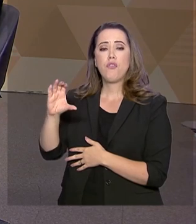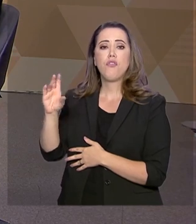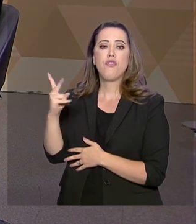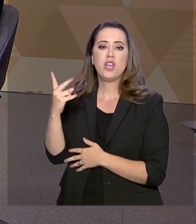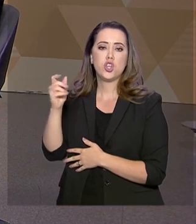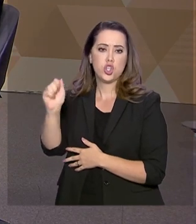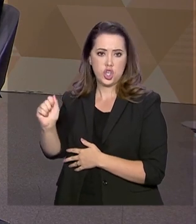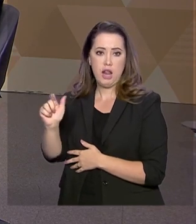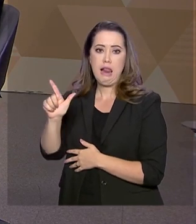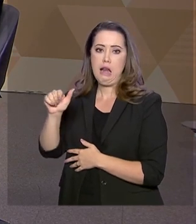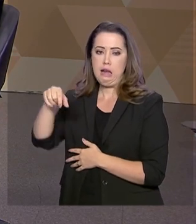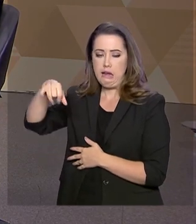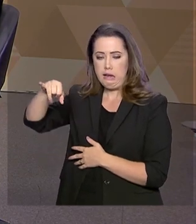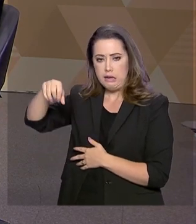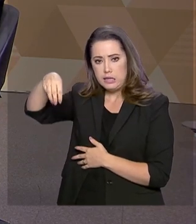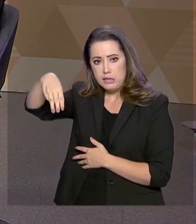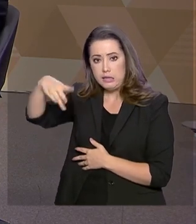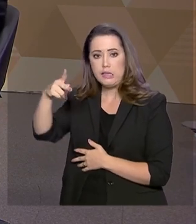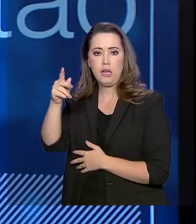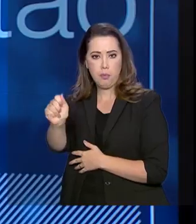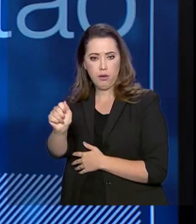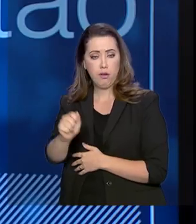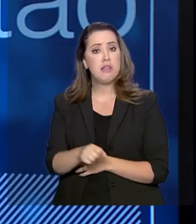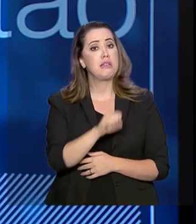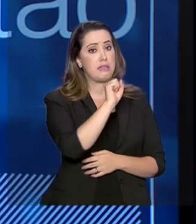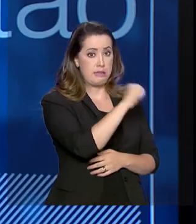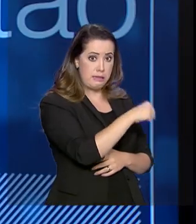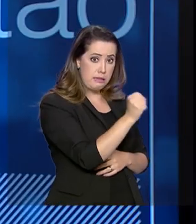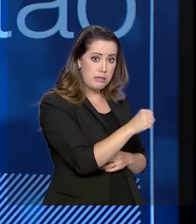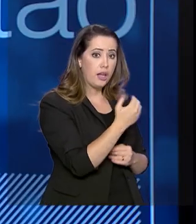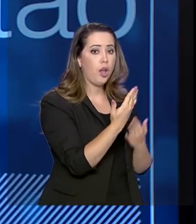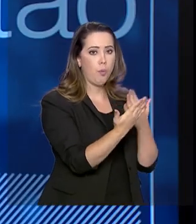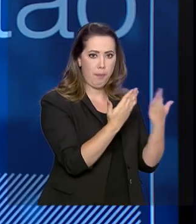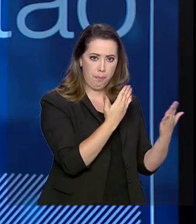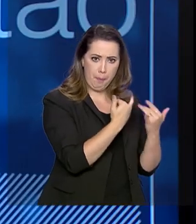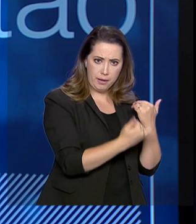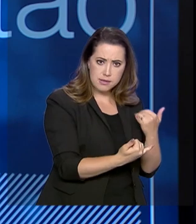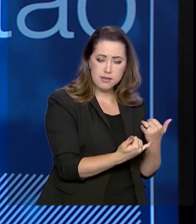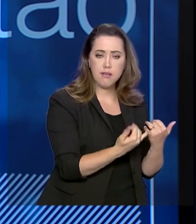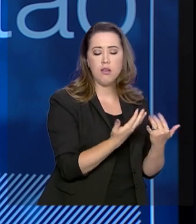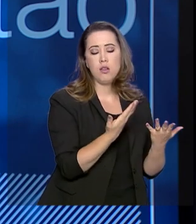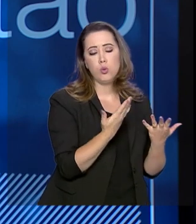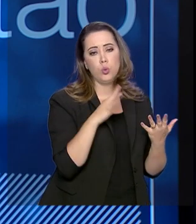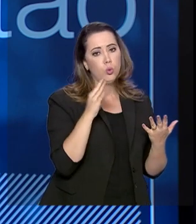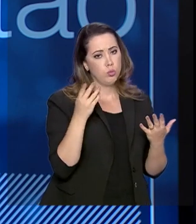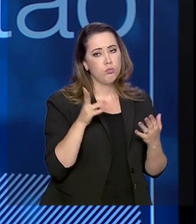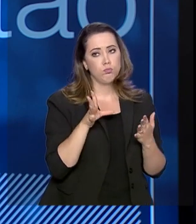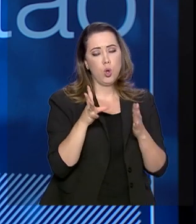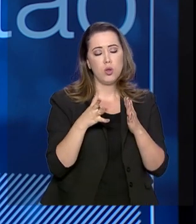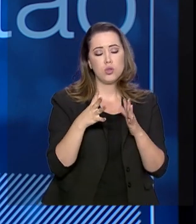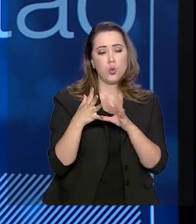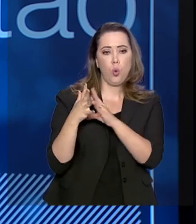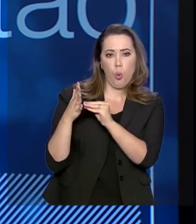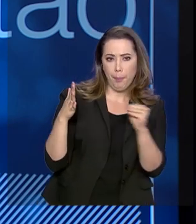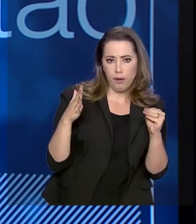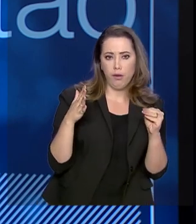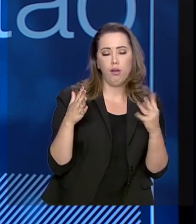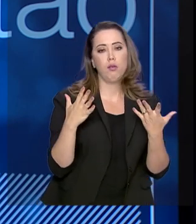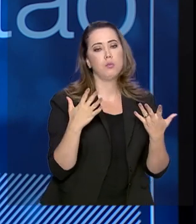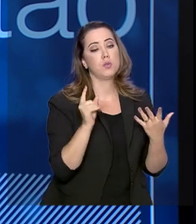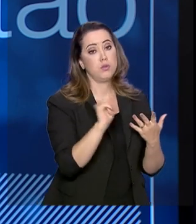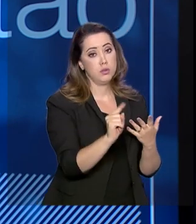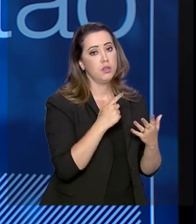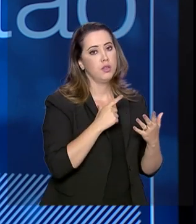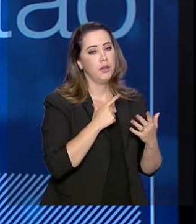Inclusive, nos inspiramos na própria lei da ficha limpa e todos aqueles critérios estão ali reproduzidos. E temos também critérios de qualificação,